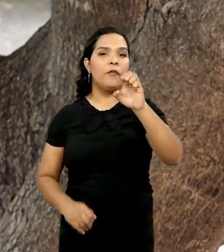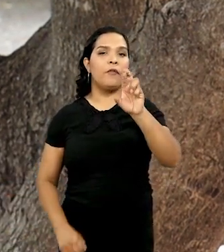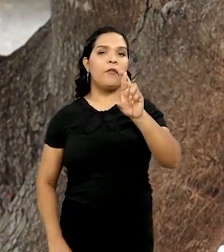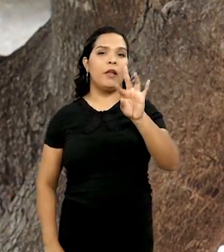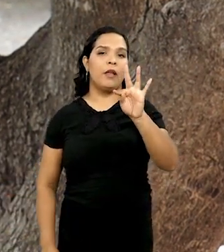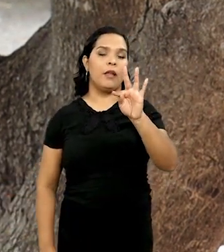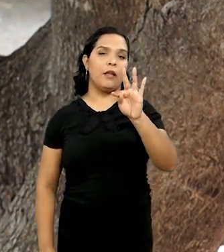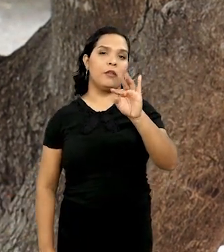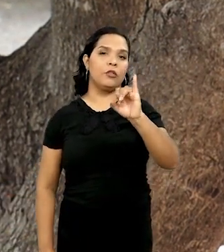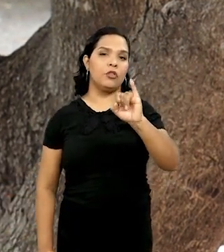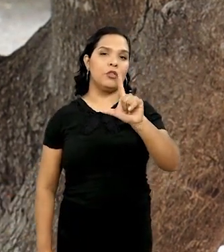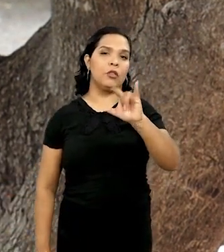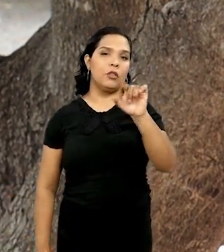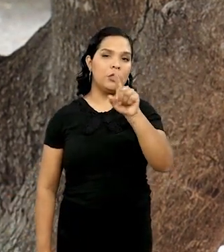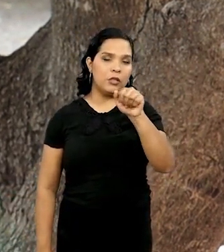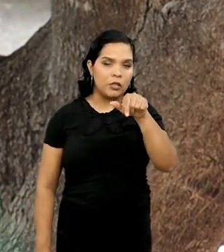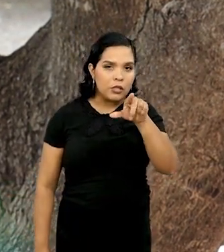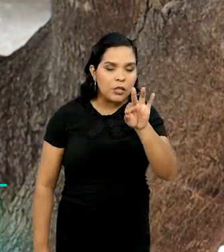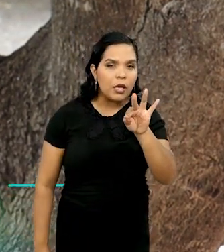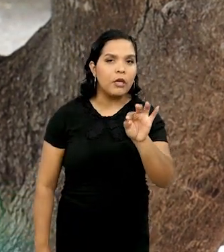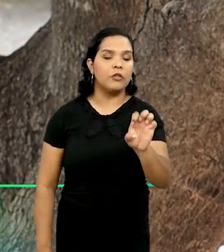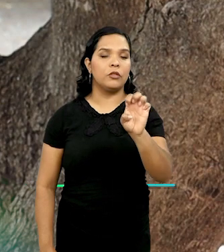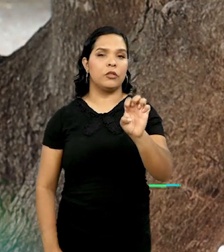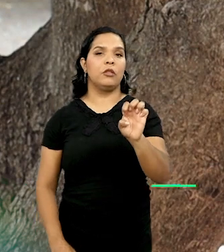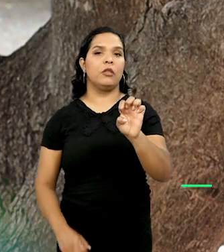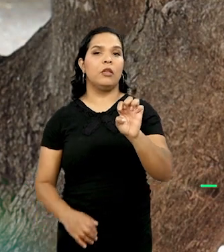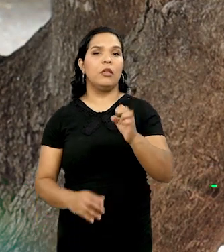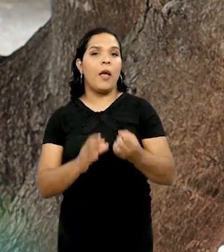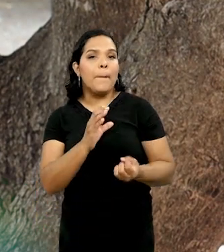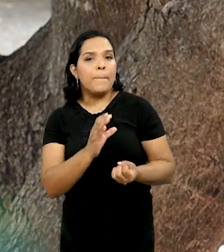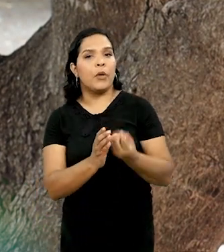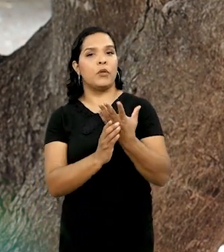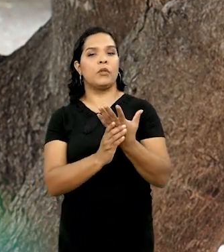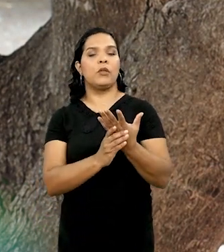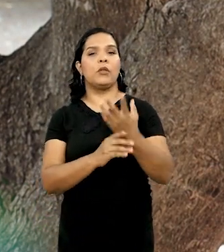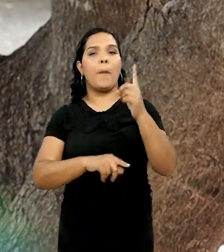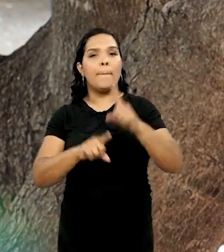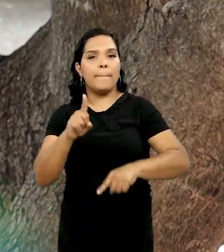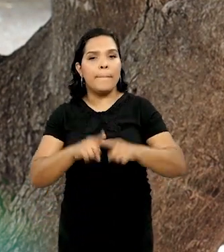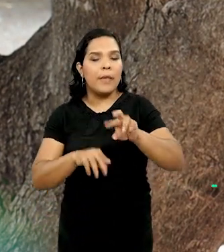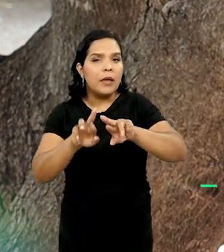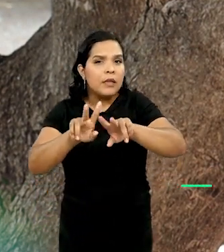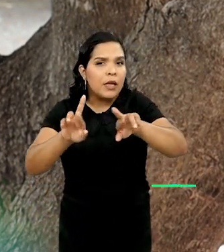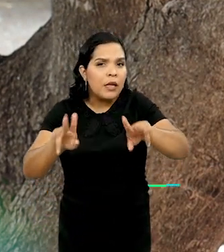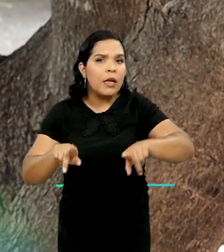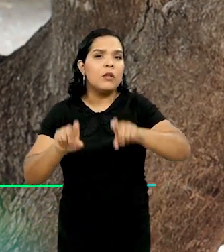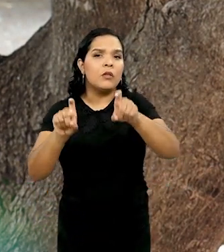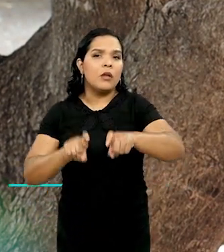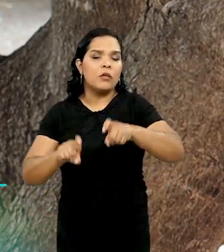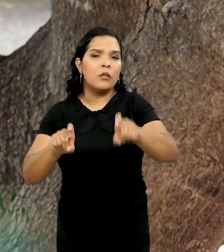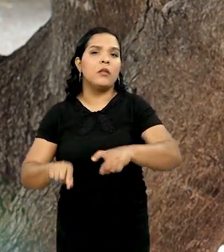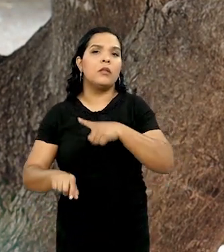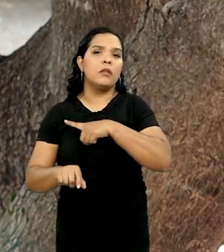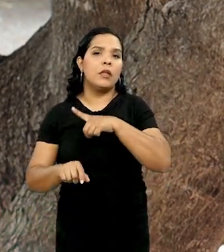Então é um produto, é um bioinsumo que é produzido com materiais que os agricultores possuem na